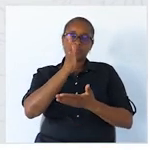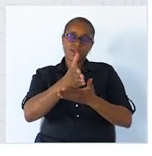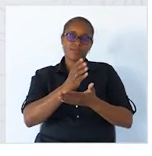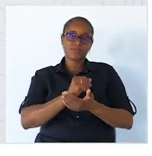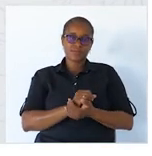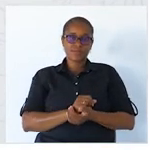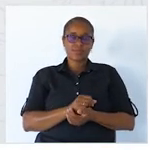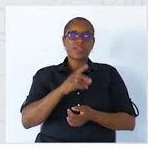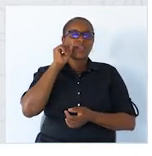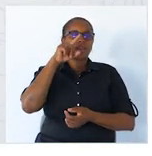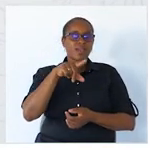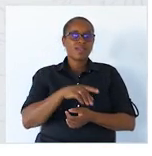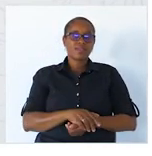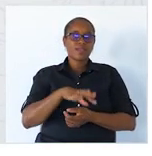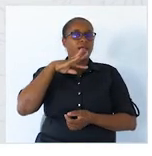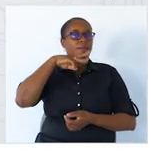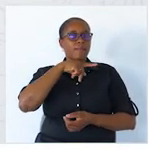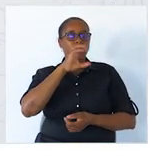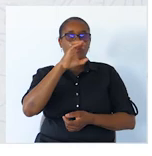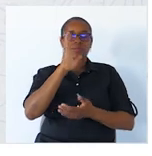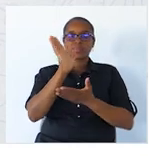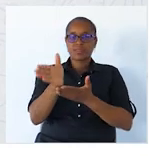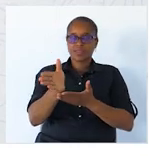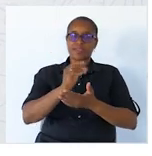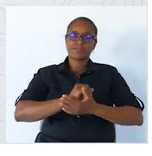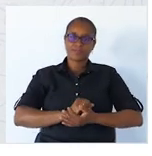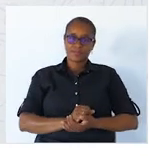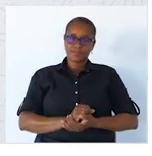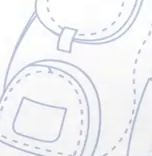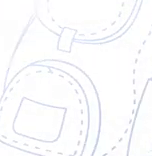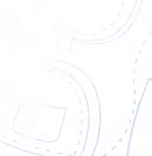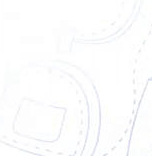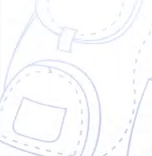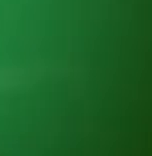direto, a quem? A mãe, complemento indireto.